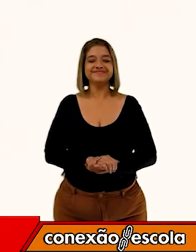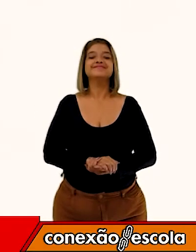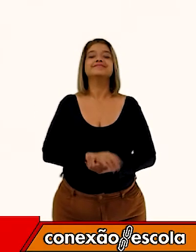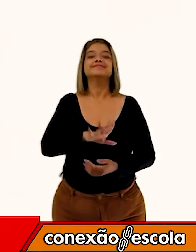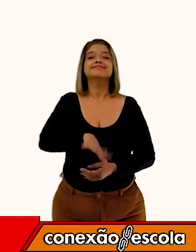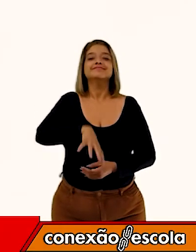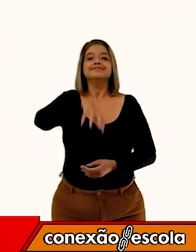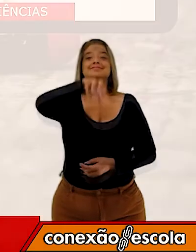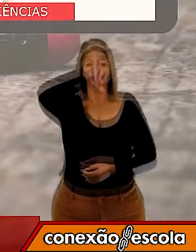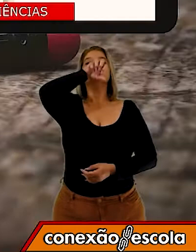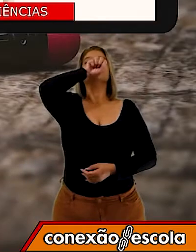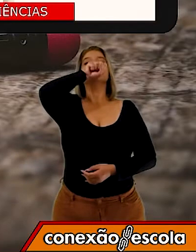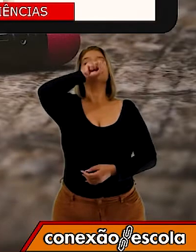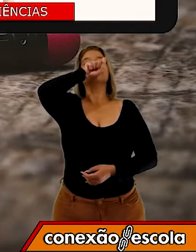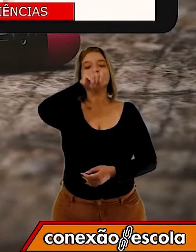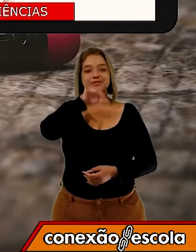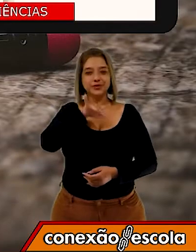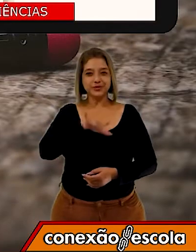inspira.